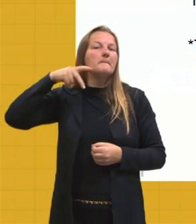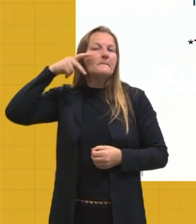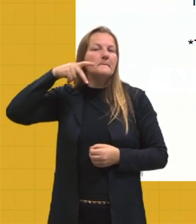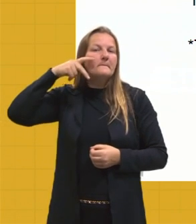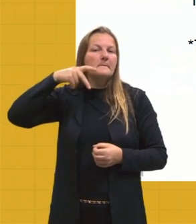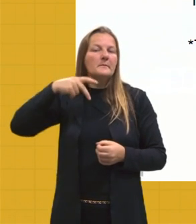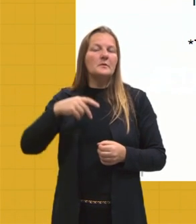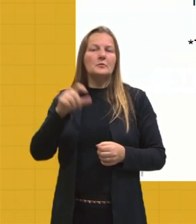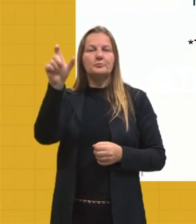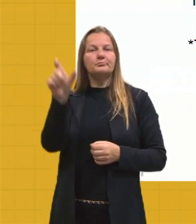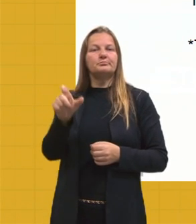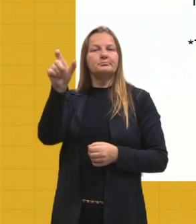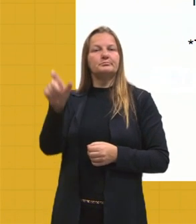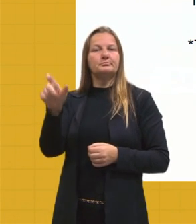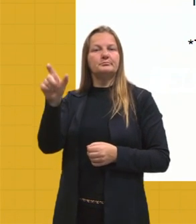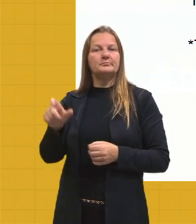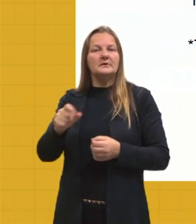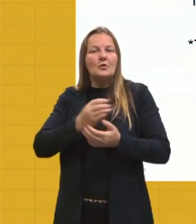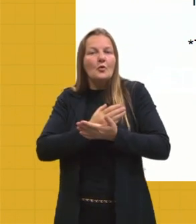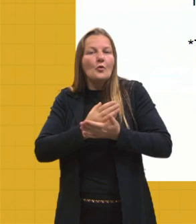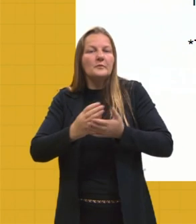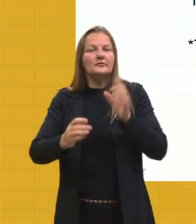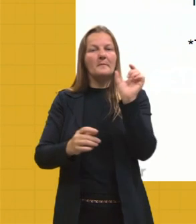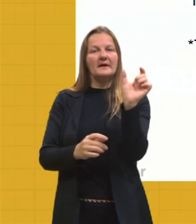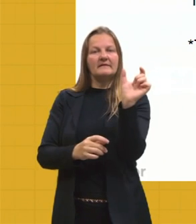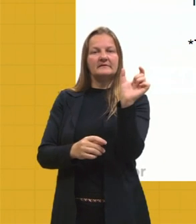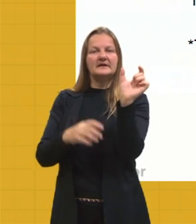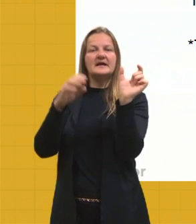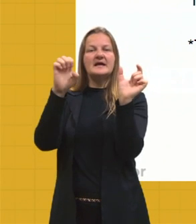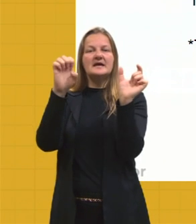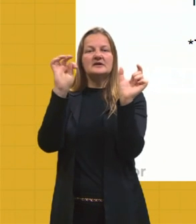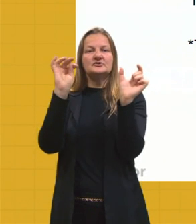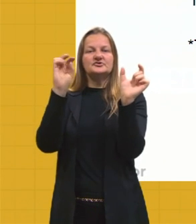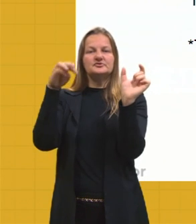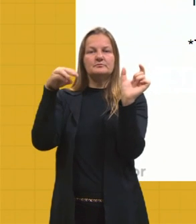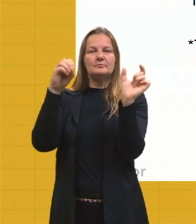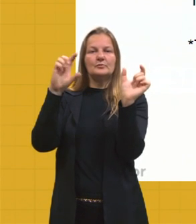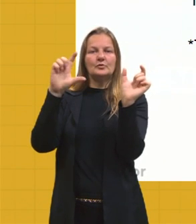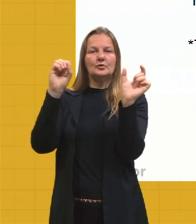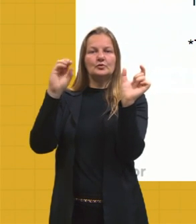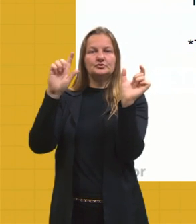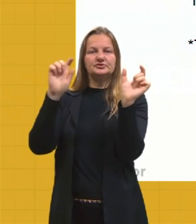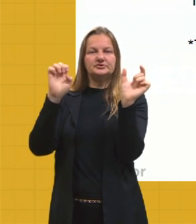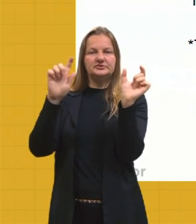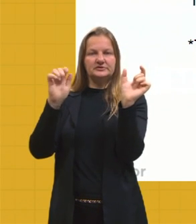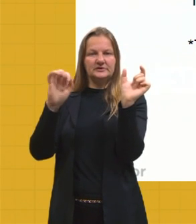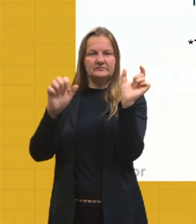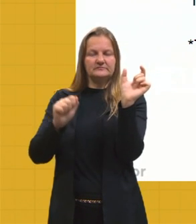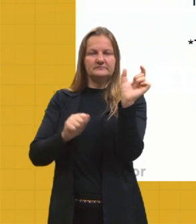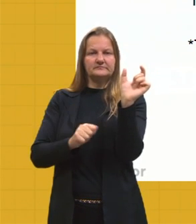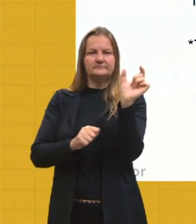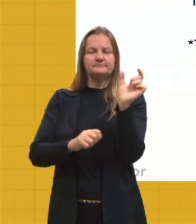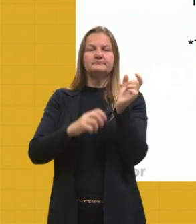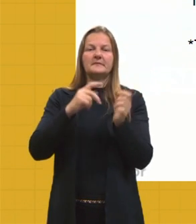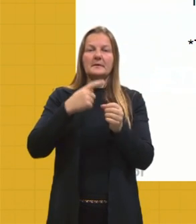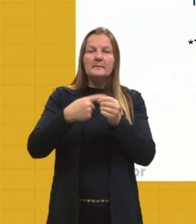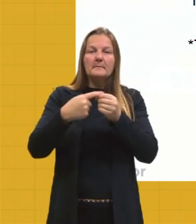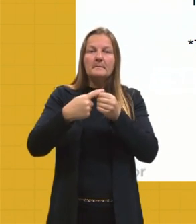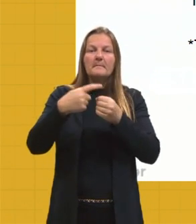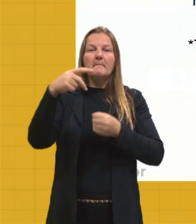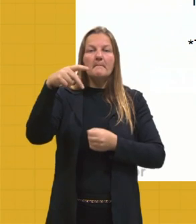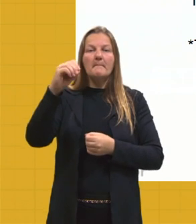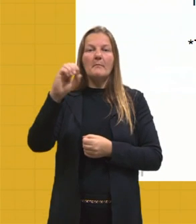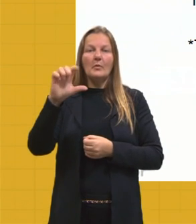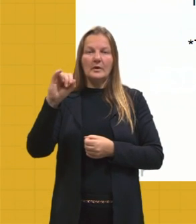entendermos, assim, as origens, a etimologia dessas palavras, né? E a polis é um termo grego.